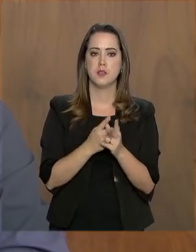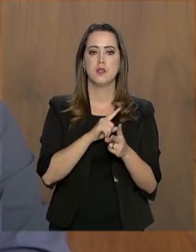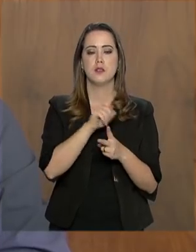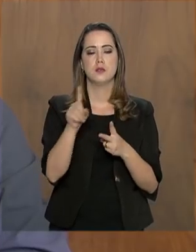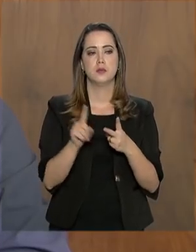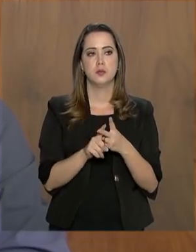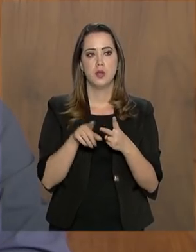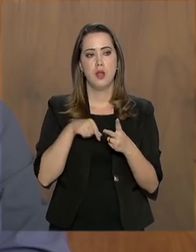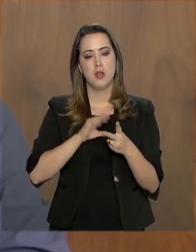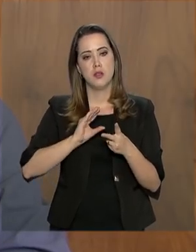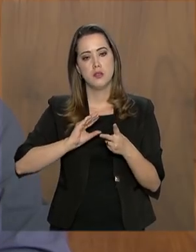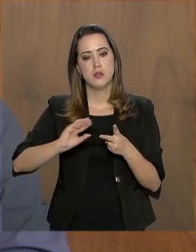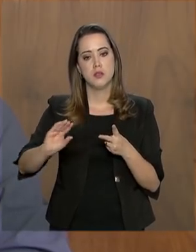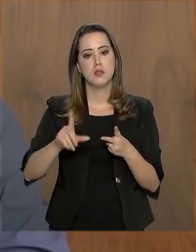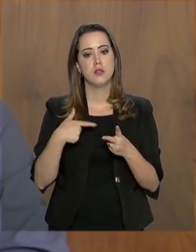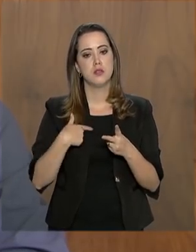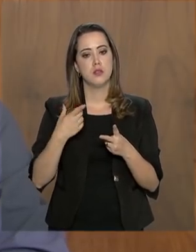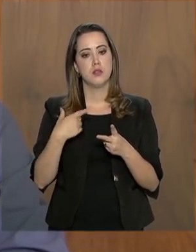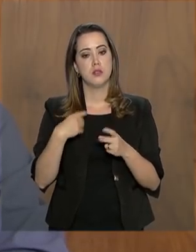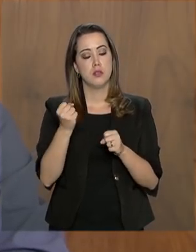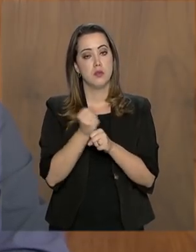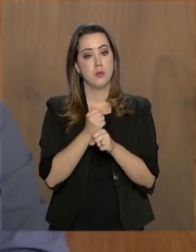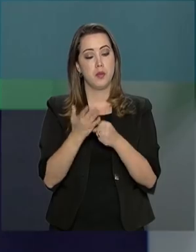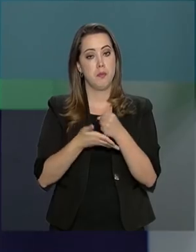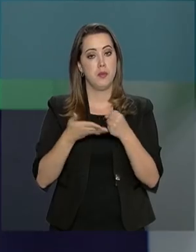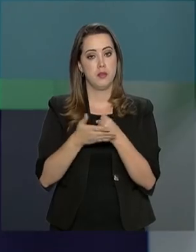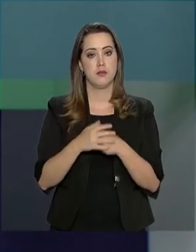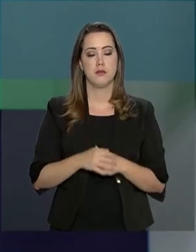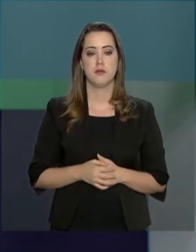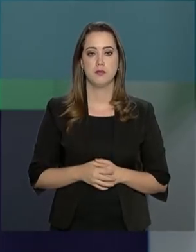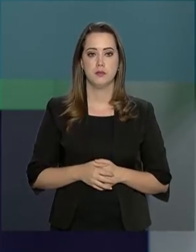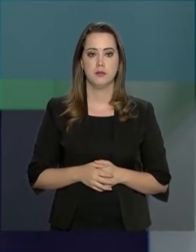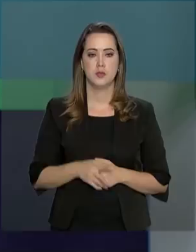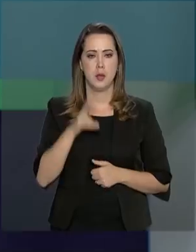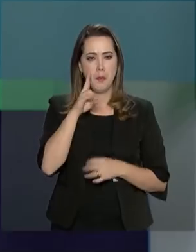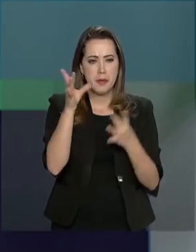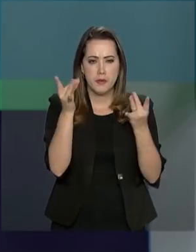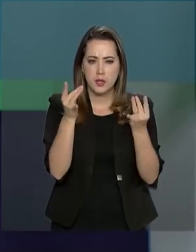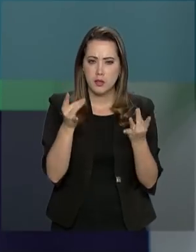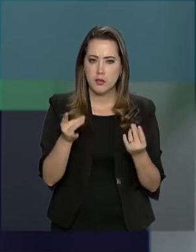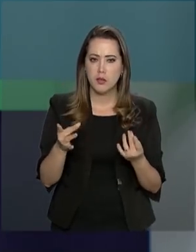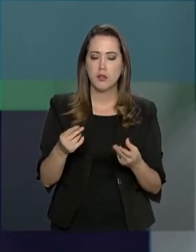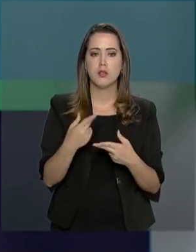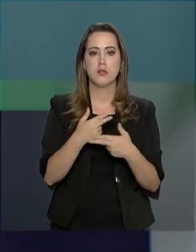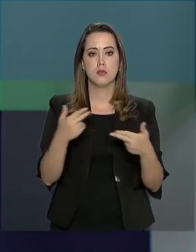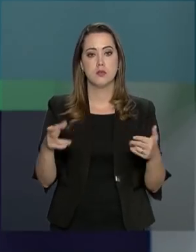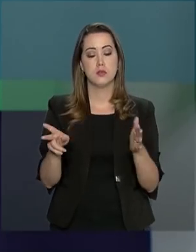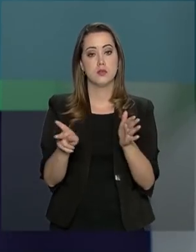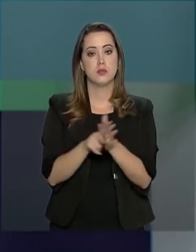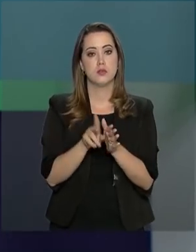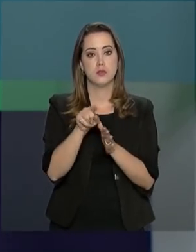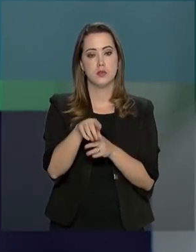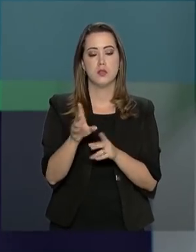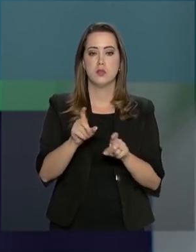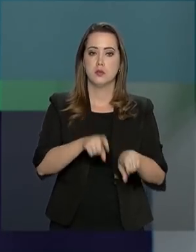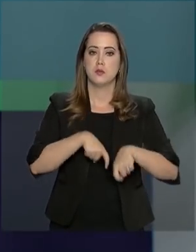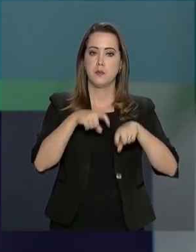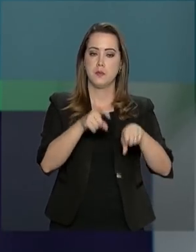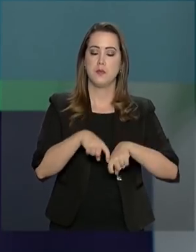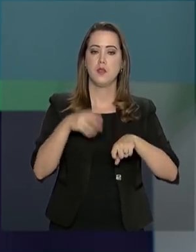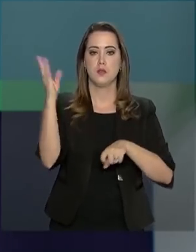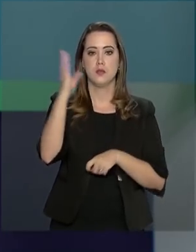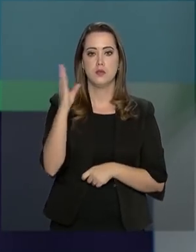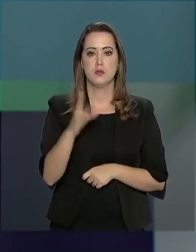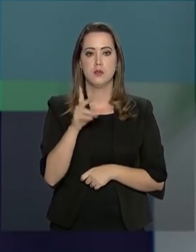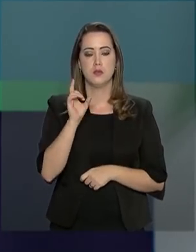investimentos em infraestrutura. Para ver a íntegra do estudo da produtividade da agricultura